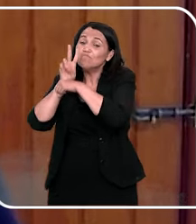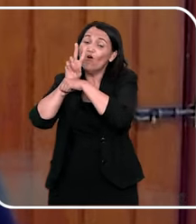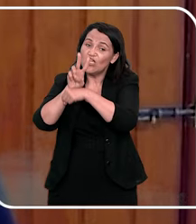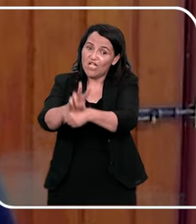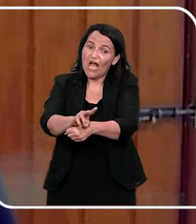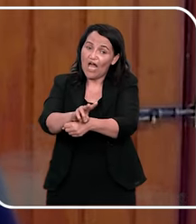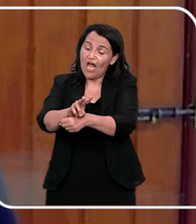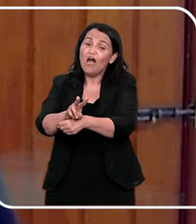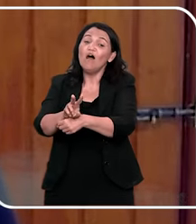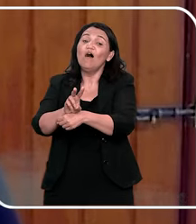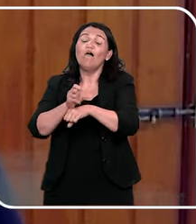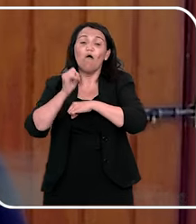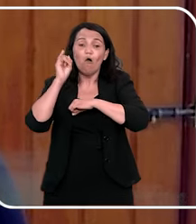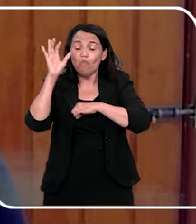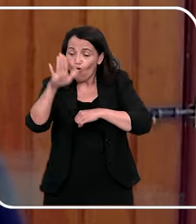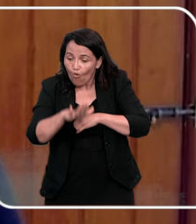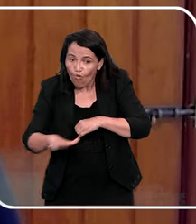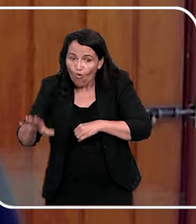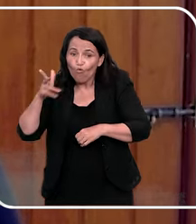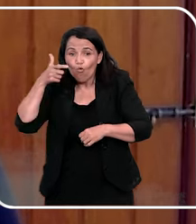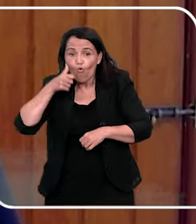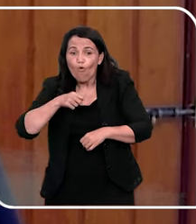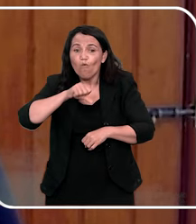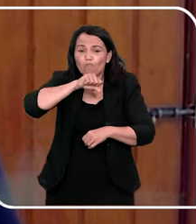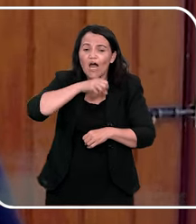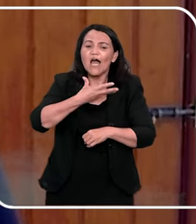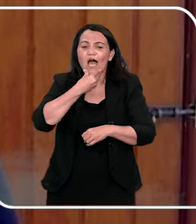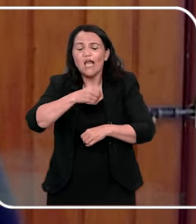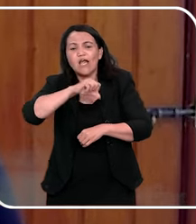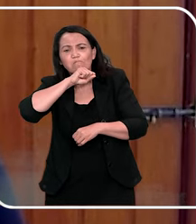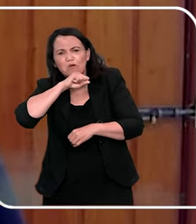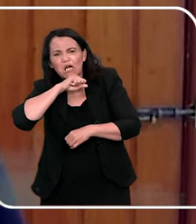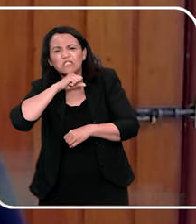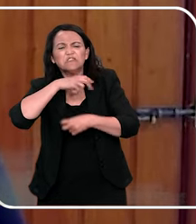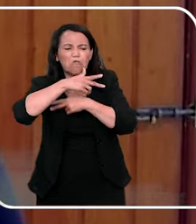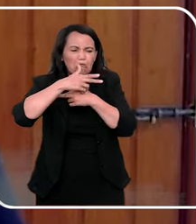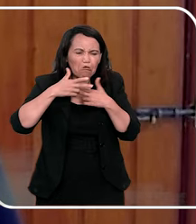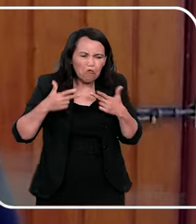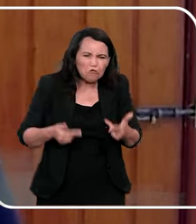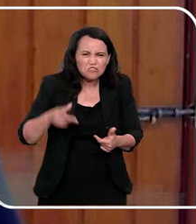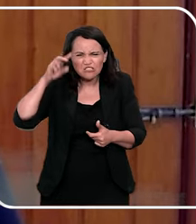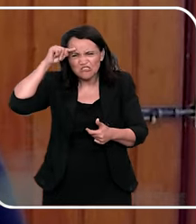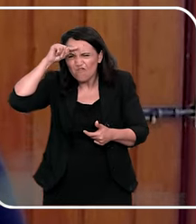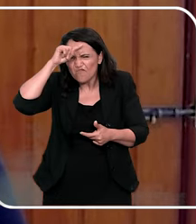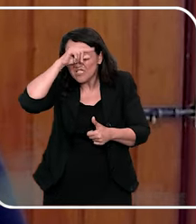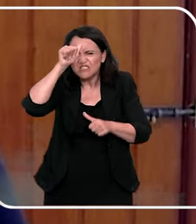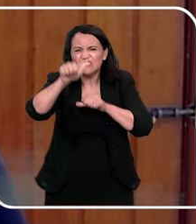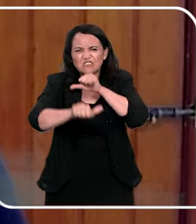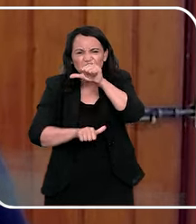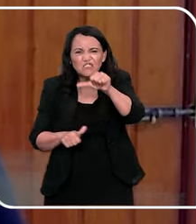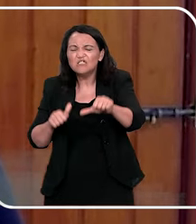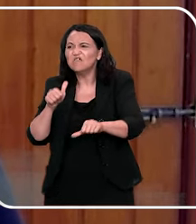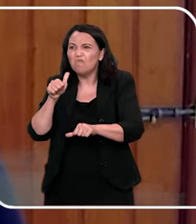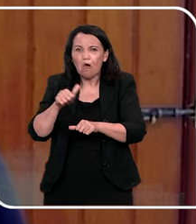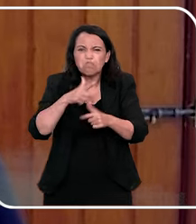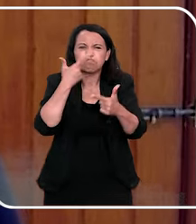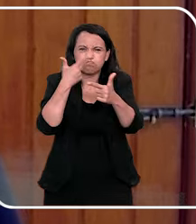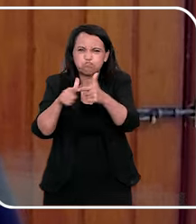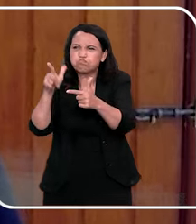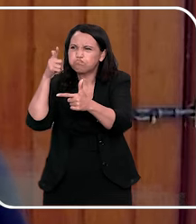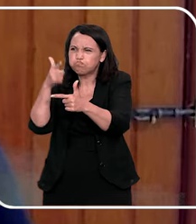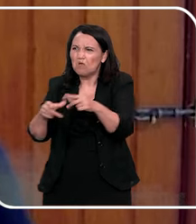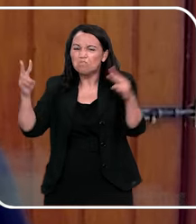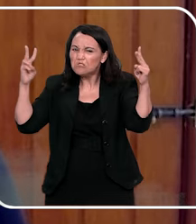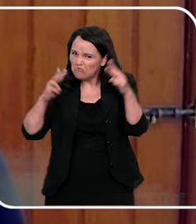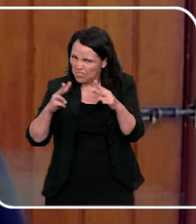virando um mundo muito difícil de lidar, são coisas bem inocentes, e que se transformam em chantagem virtuais, que a